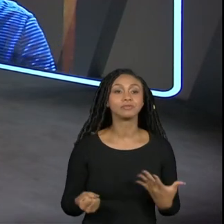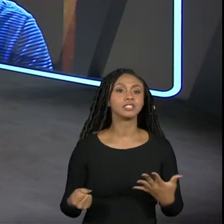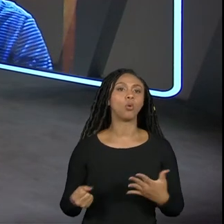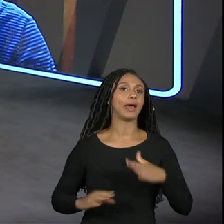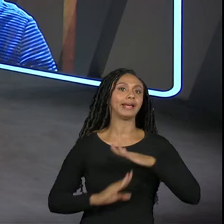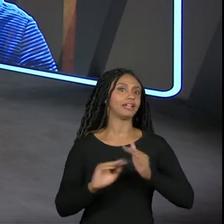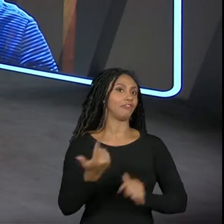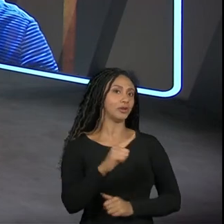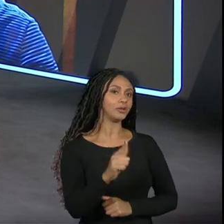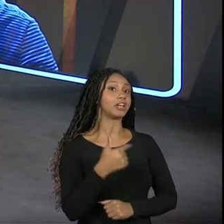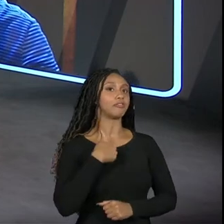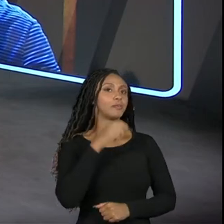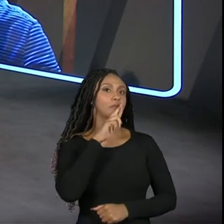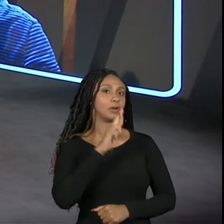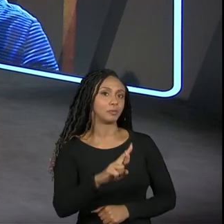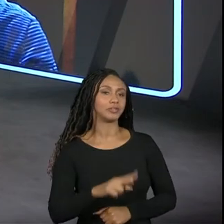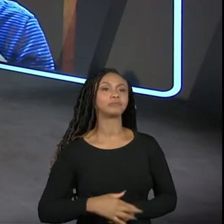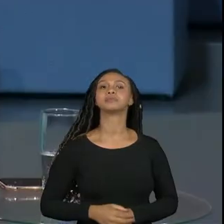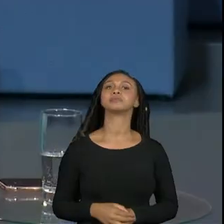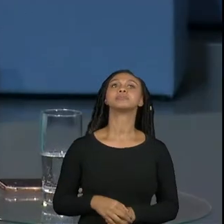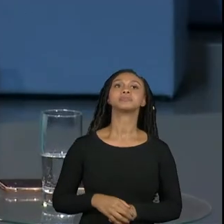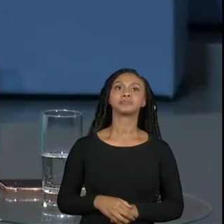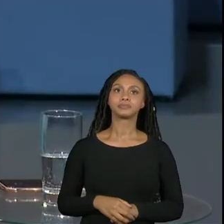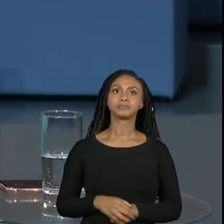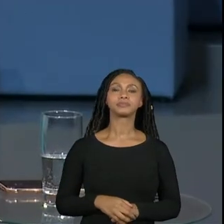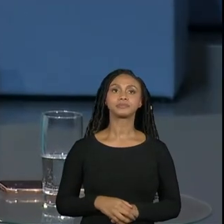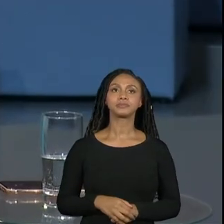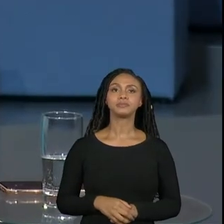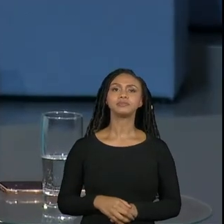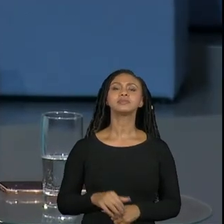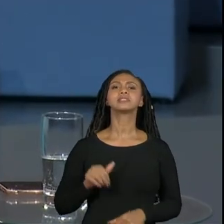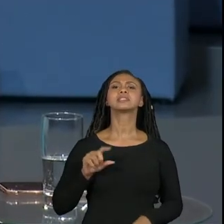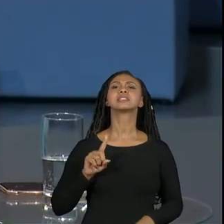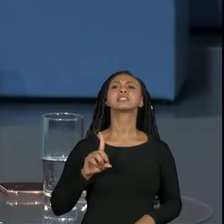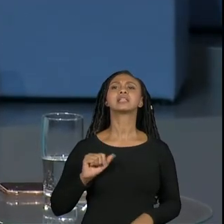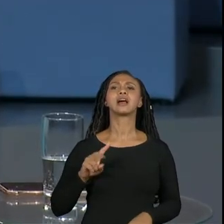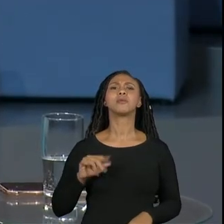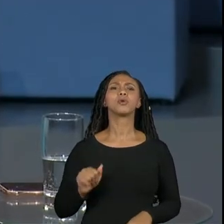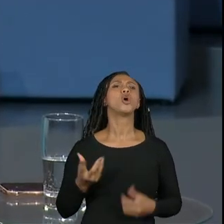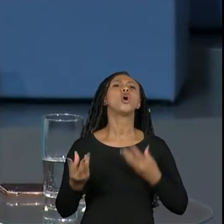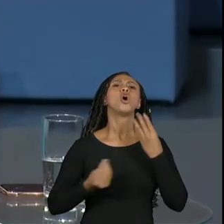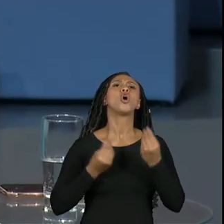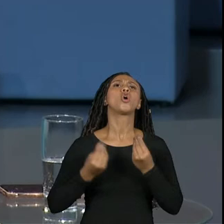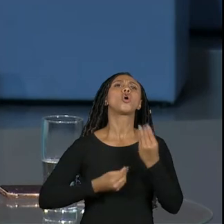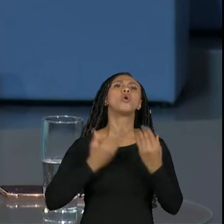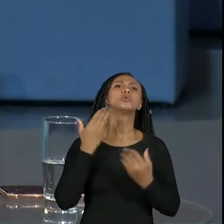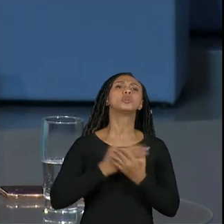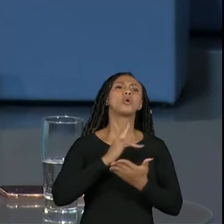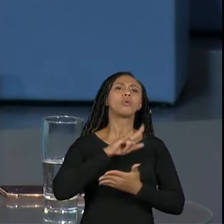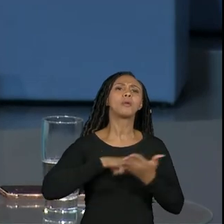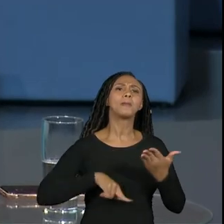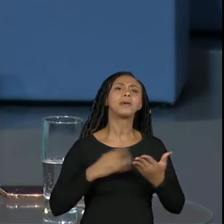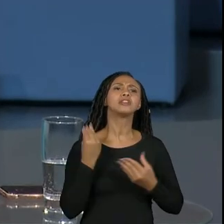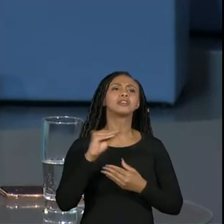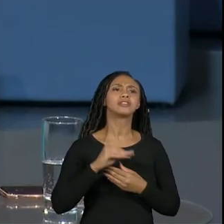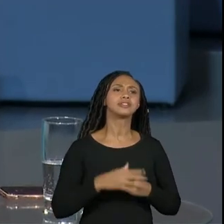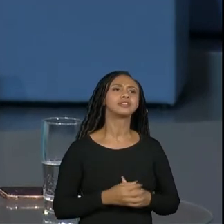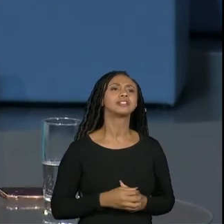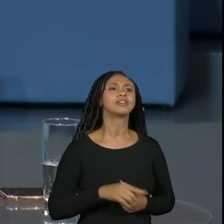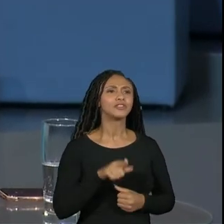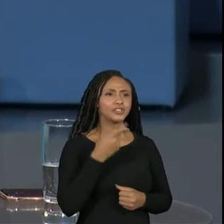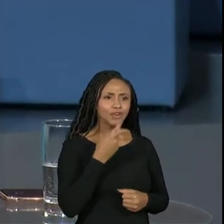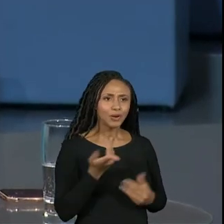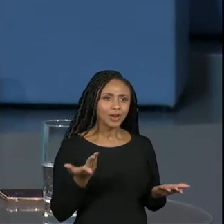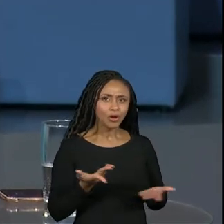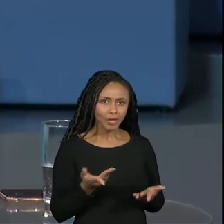intervalo vamos responder então eu tenho aqui o W o W quer saber como que faz para enviar os documentos você acabou de dizer como que a gente envia os